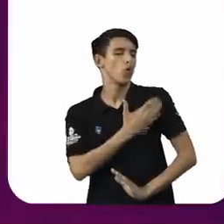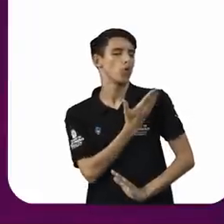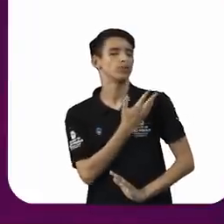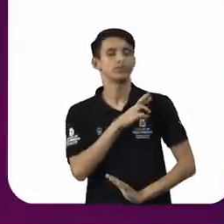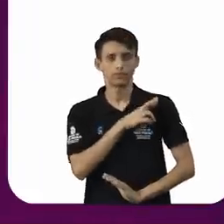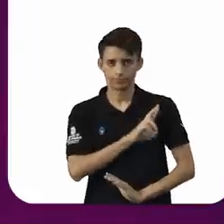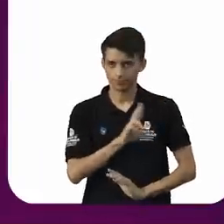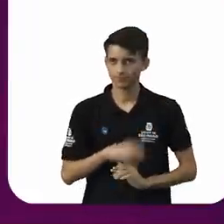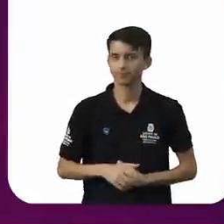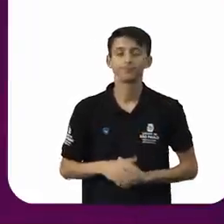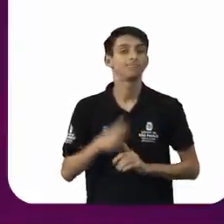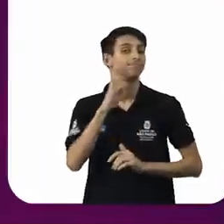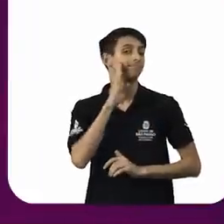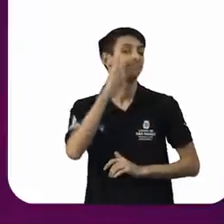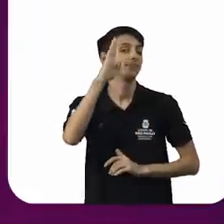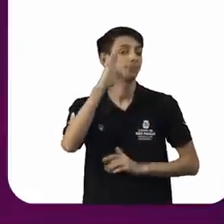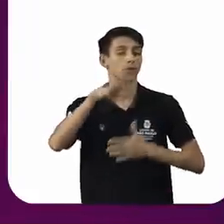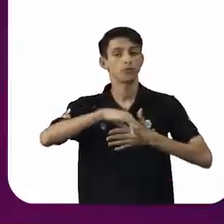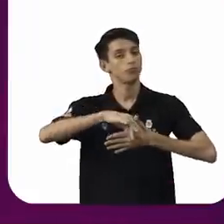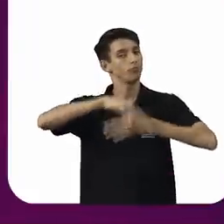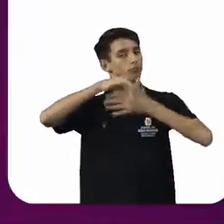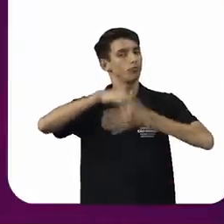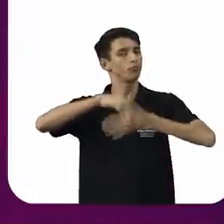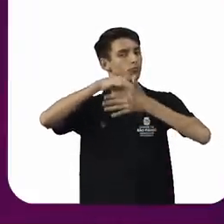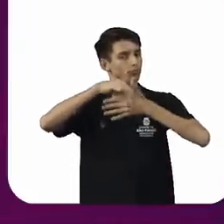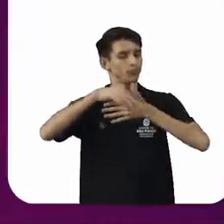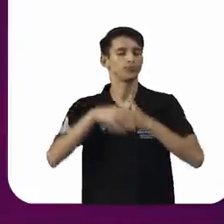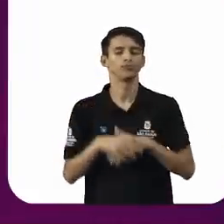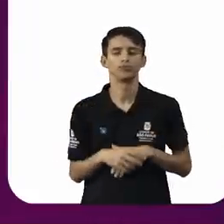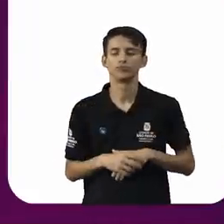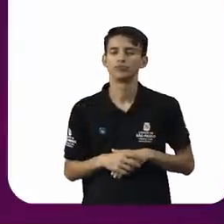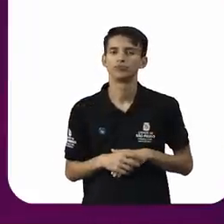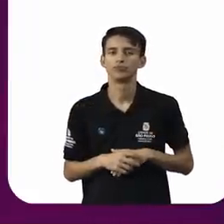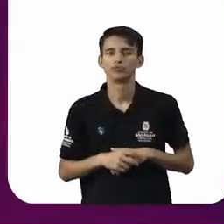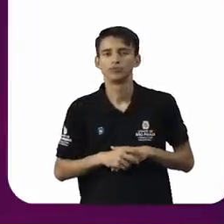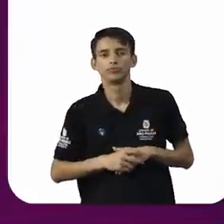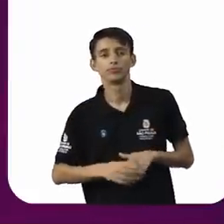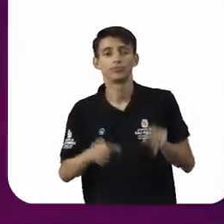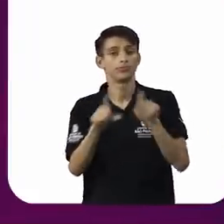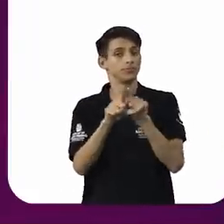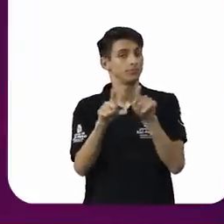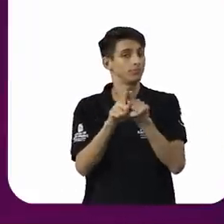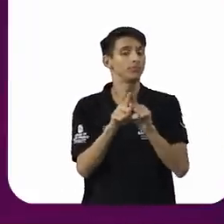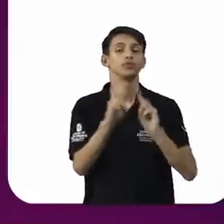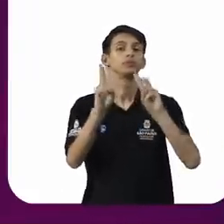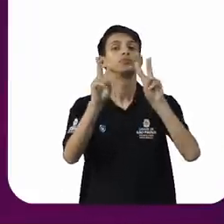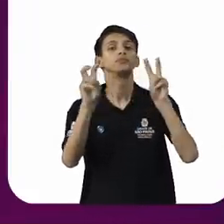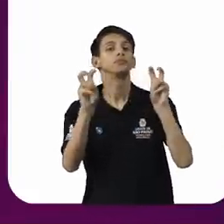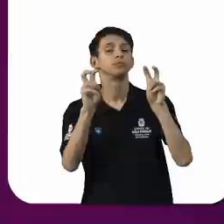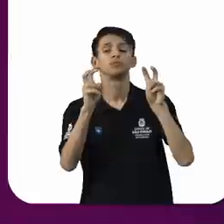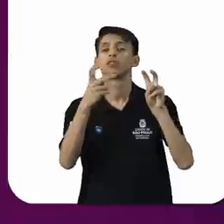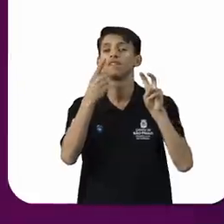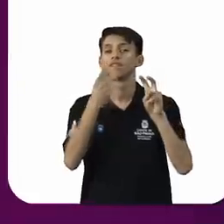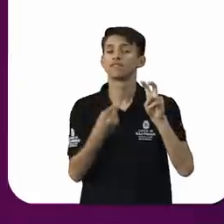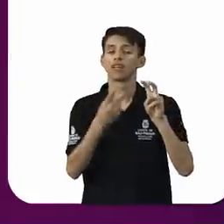lideranças brasileiras nas temáticas étnico-raciais, sobretudo a respeito de pautas